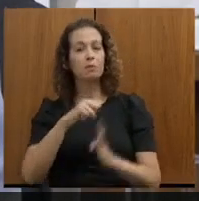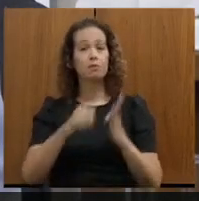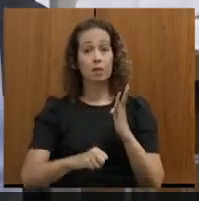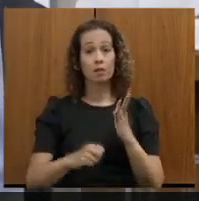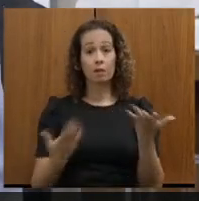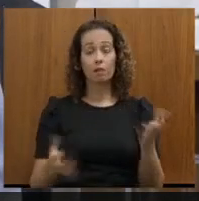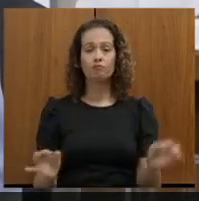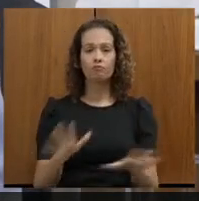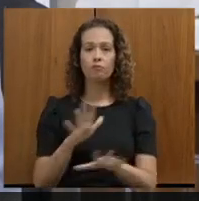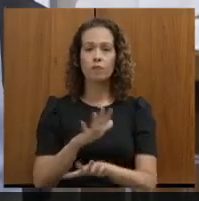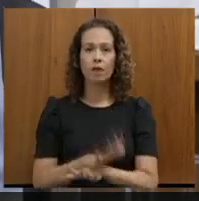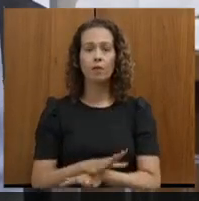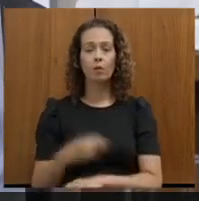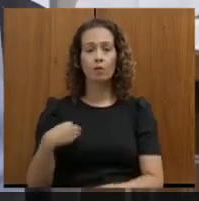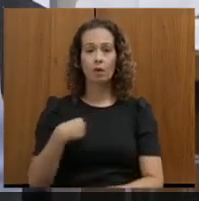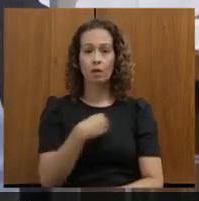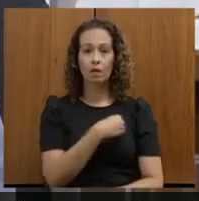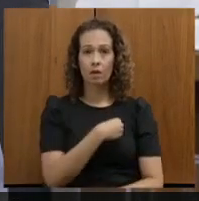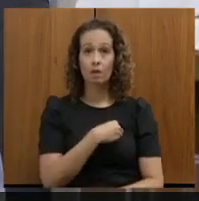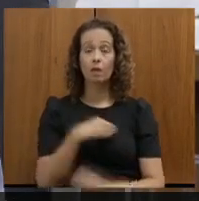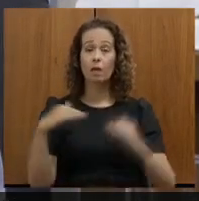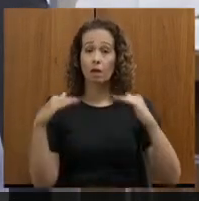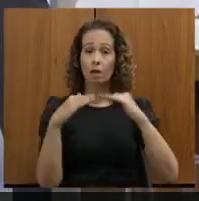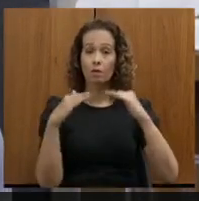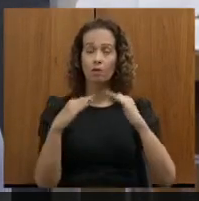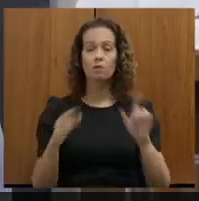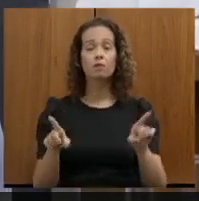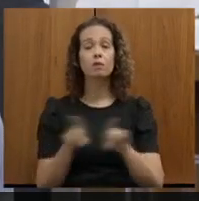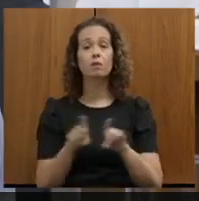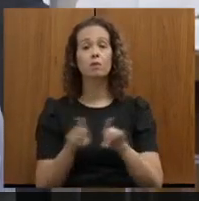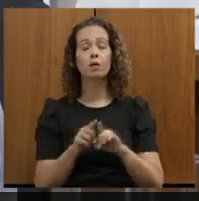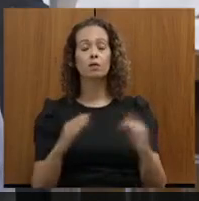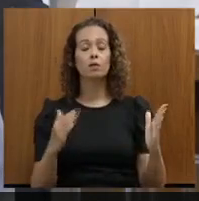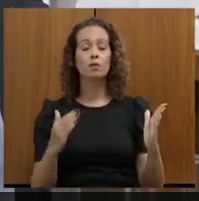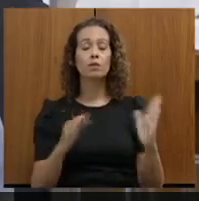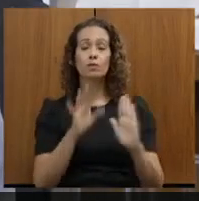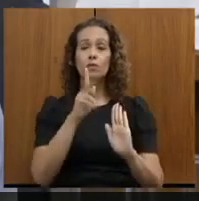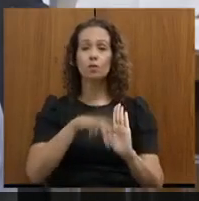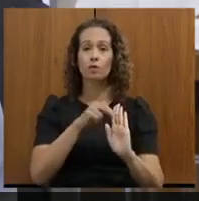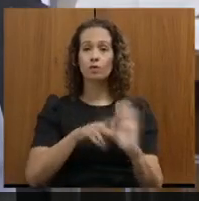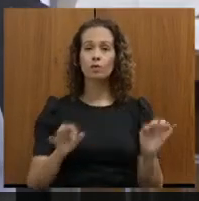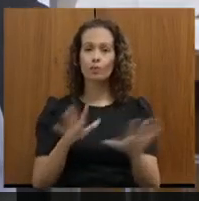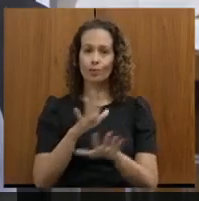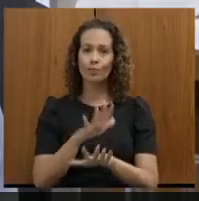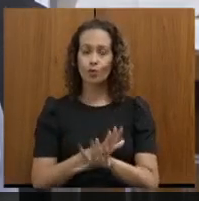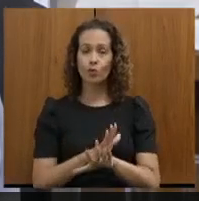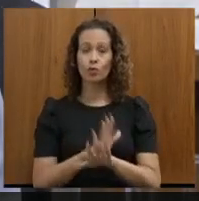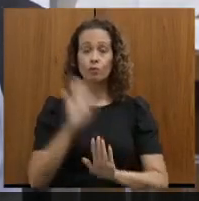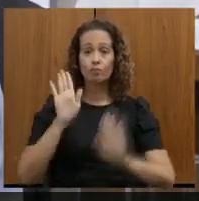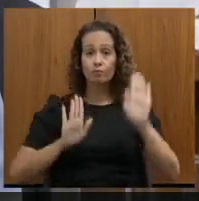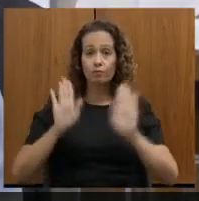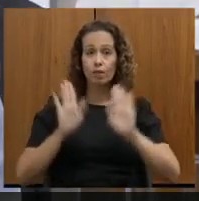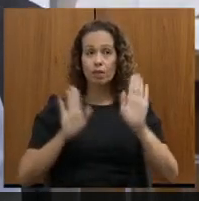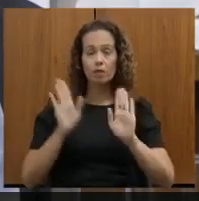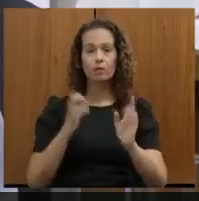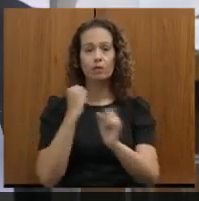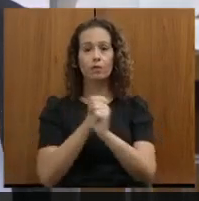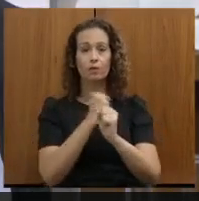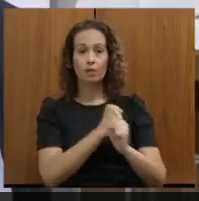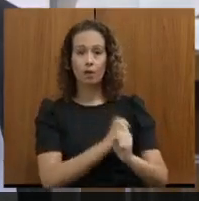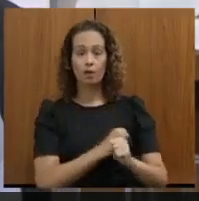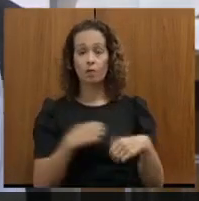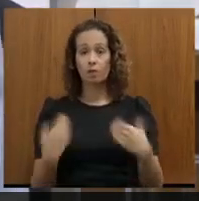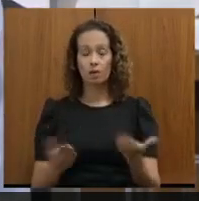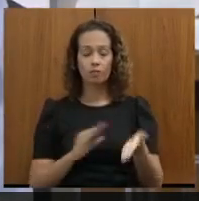de Mariana e aí já vai ter um projeto pronto para a gente poder fazer a licitação da obra. Então, acho que está dentro do cronograma.